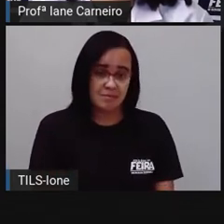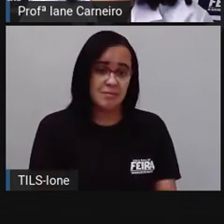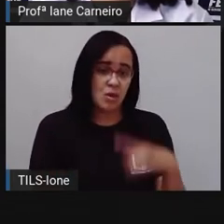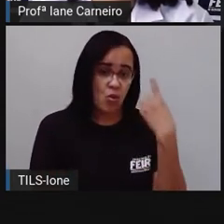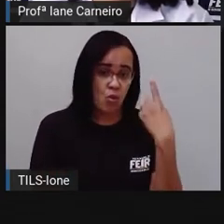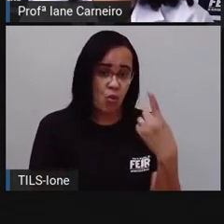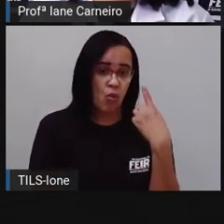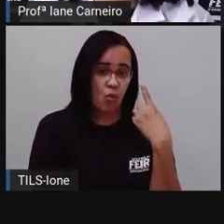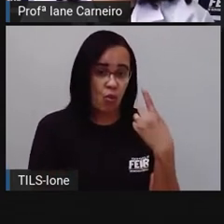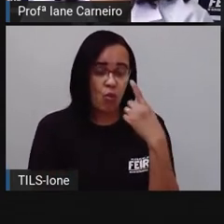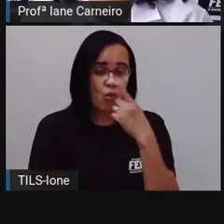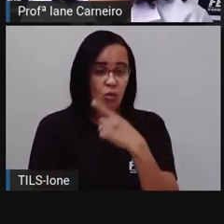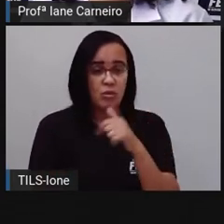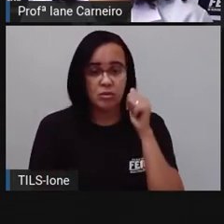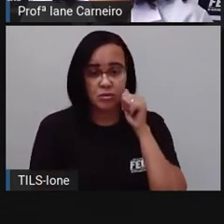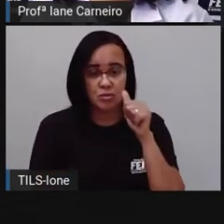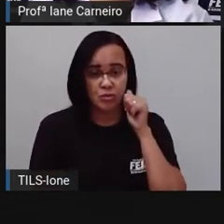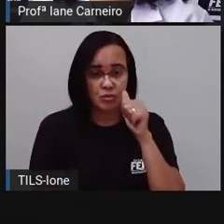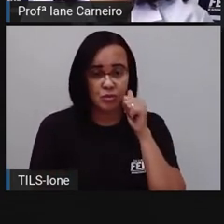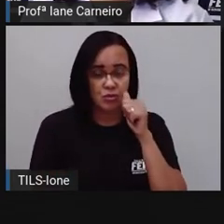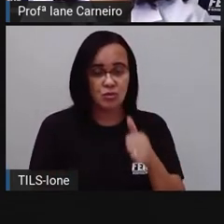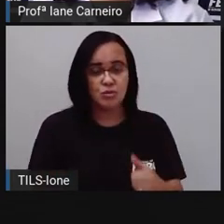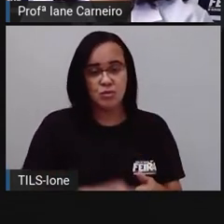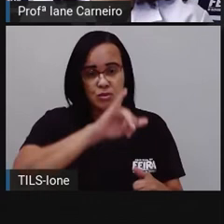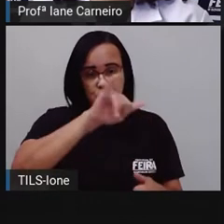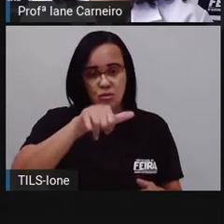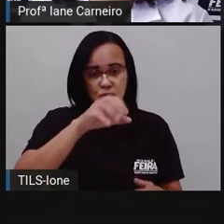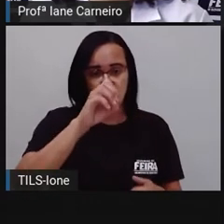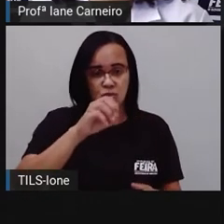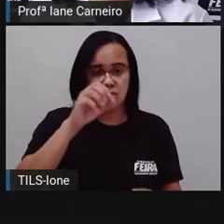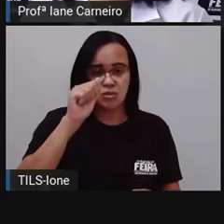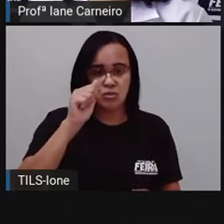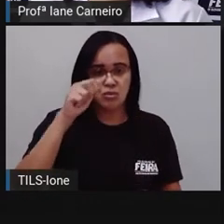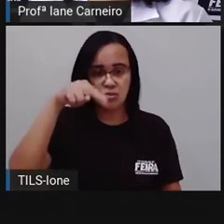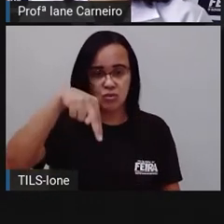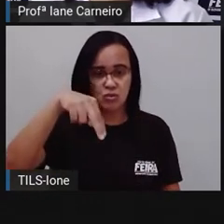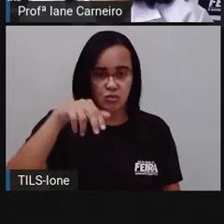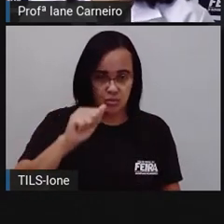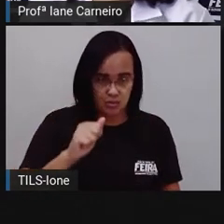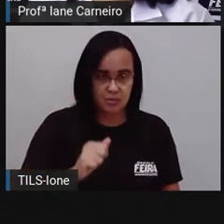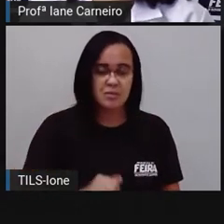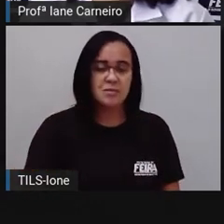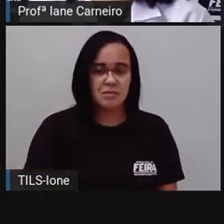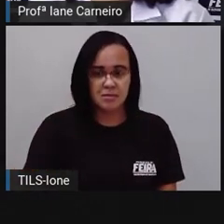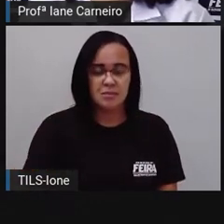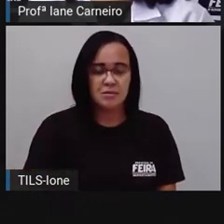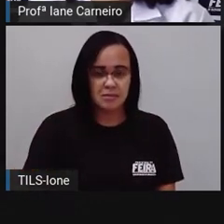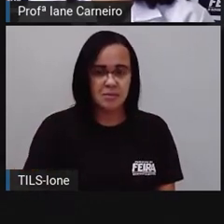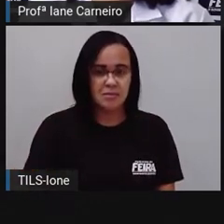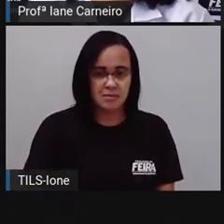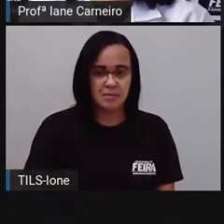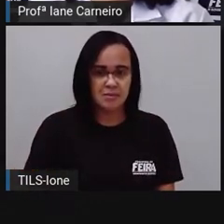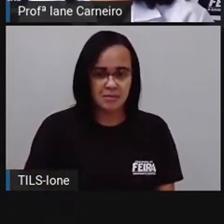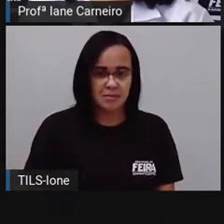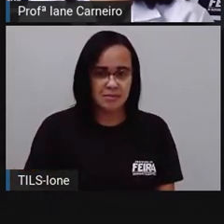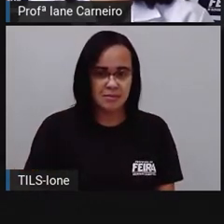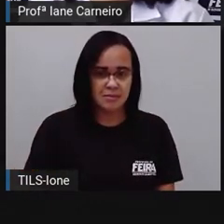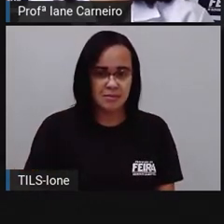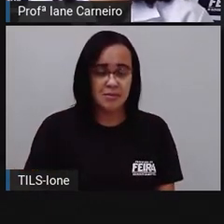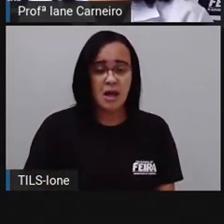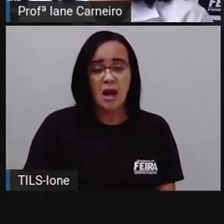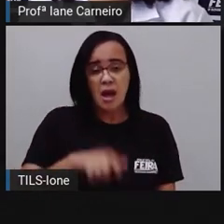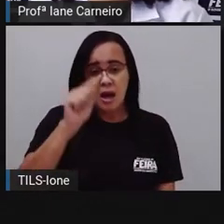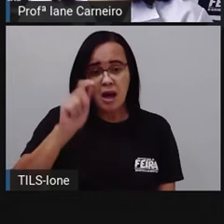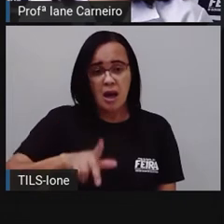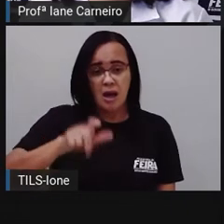Joana. Dona Joana. Então, a gente vai botar aqui também, ó. Só uma pessoa. Quantas pessoas gostam da